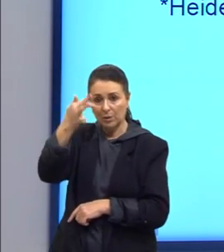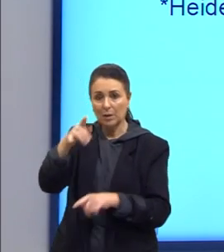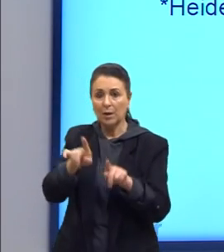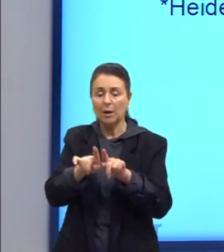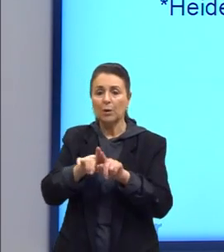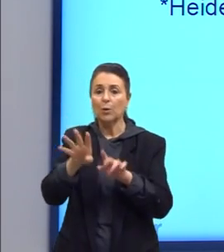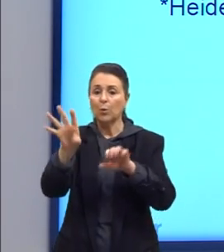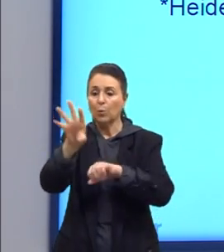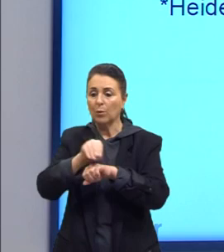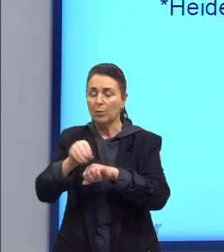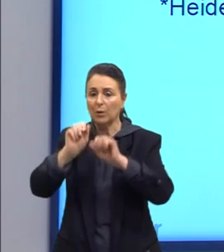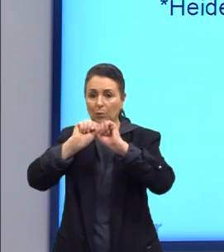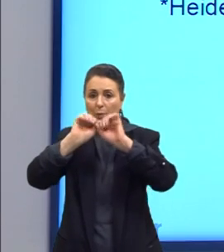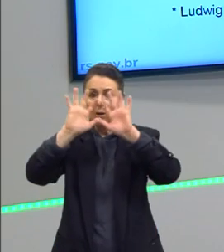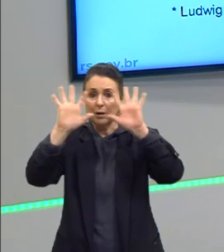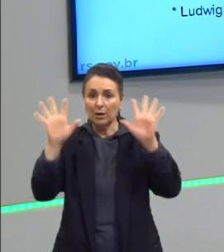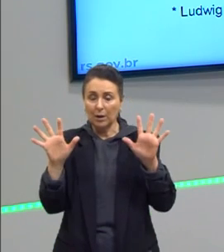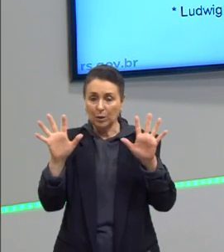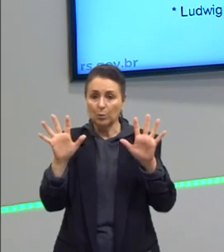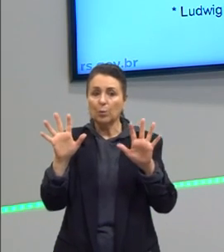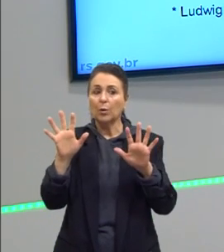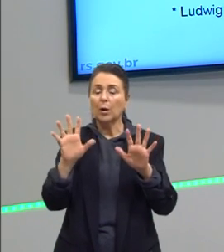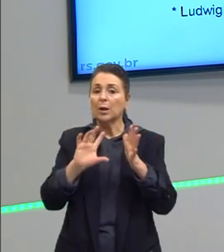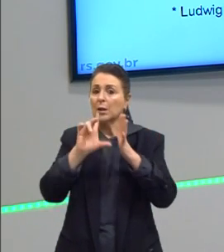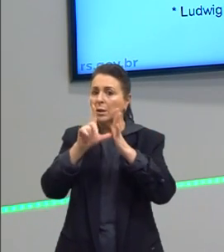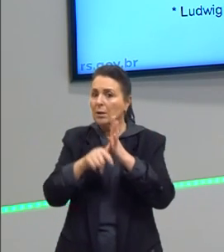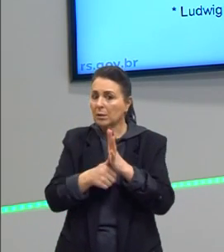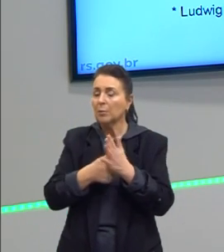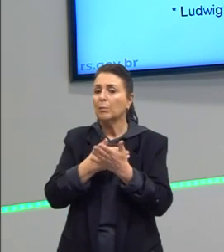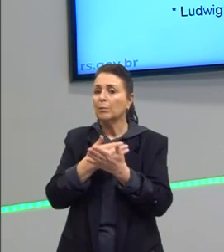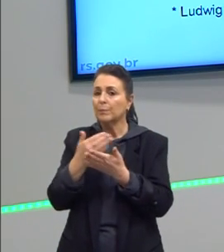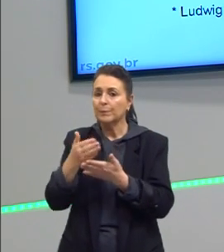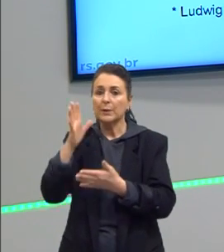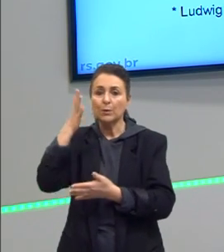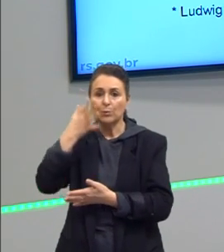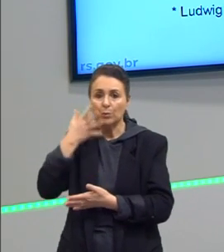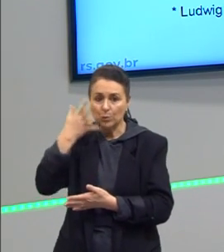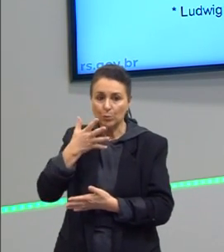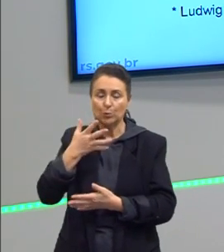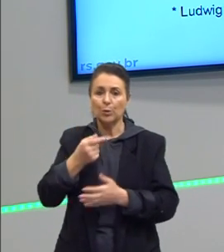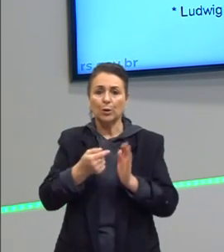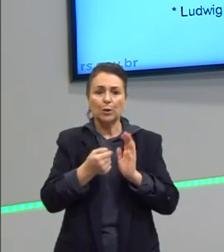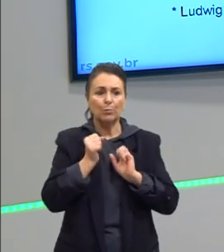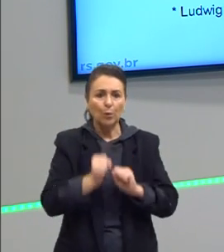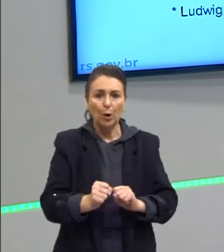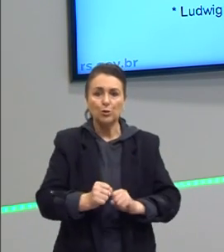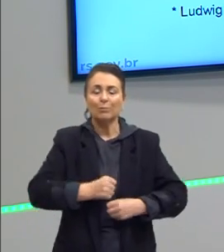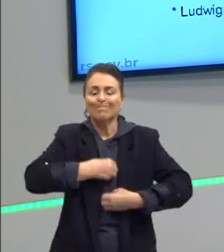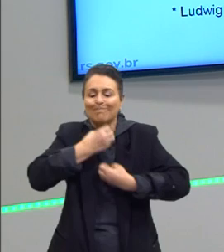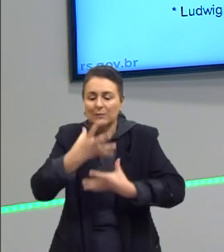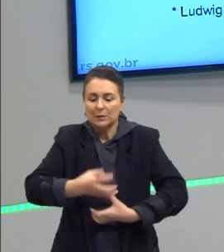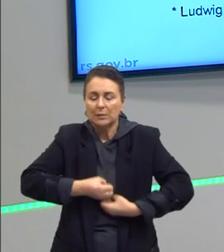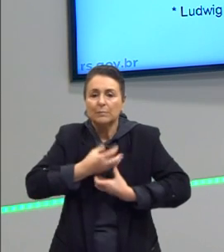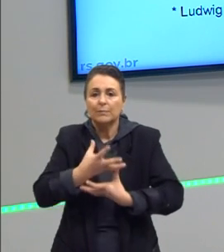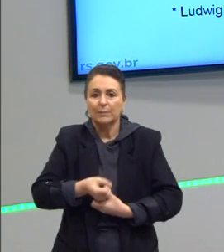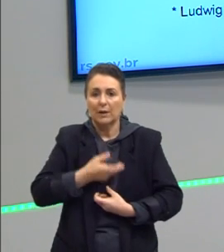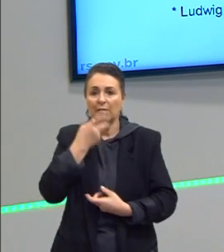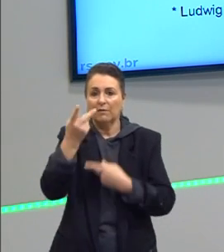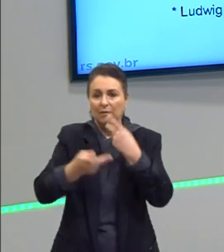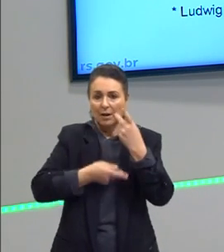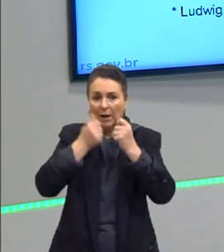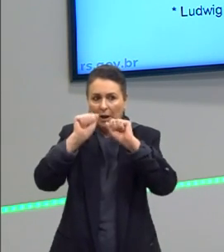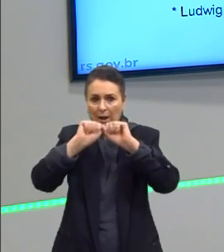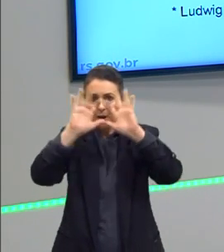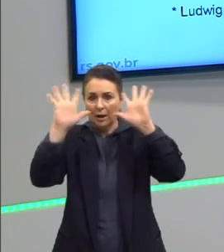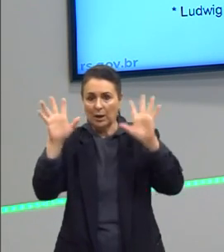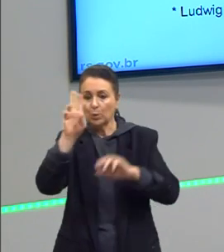claro a partir do discurso. A partir do que nós podemos expressar. Podemos conhecer de forma clara pela